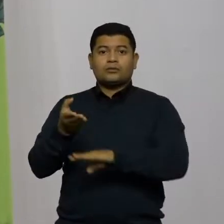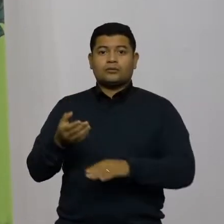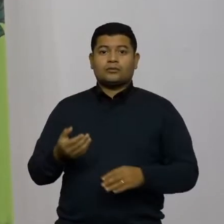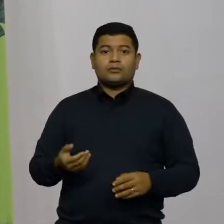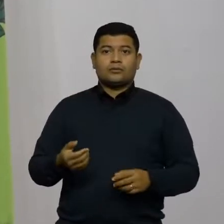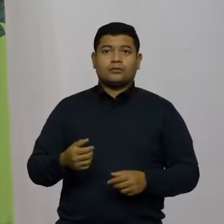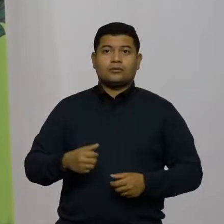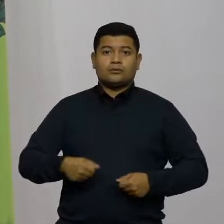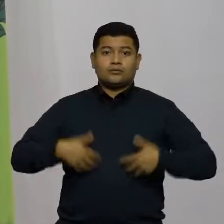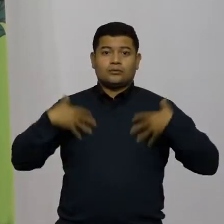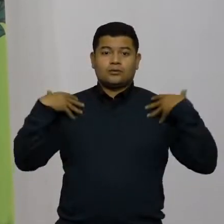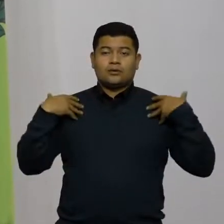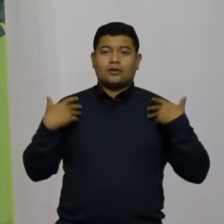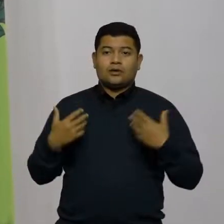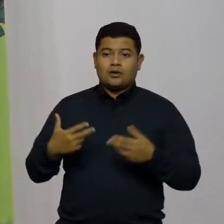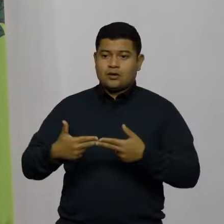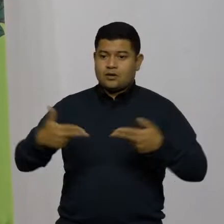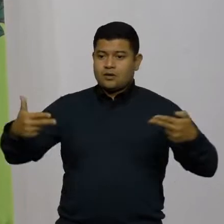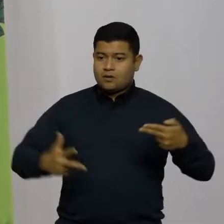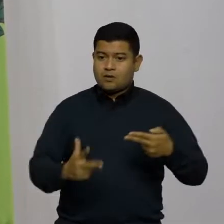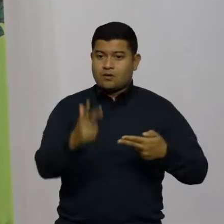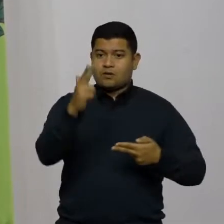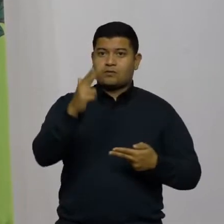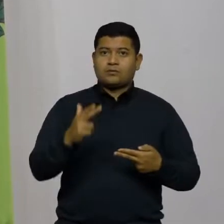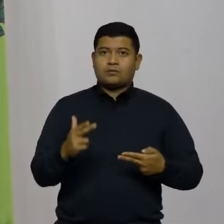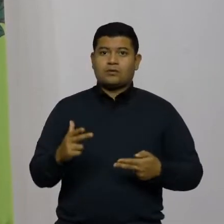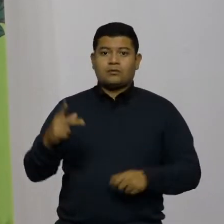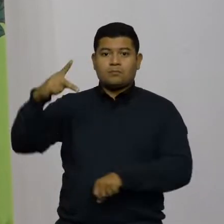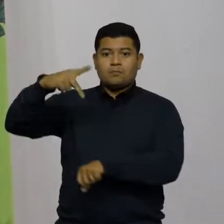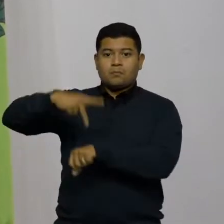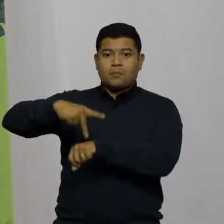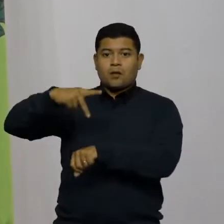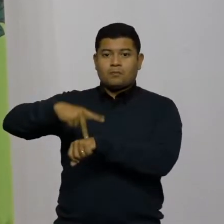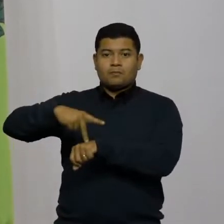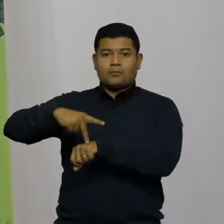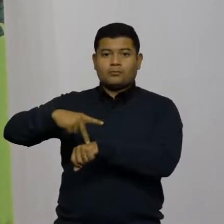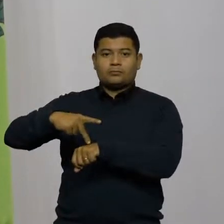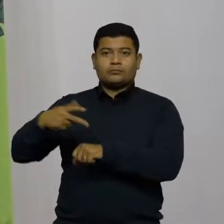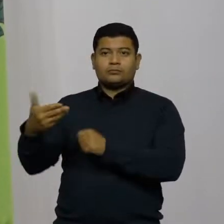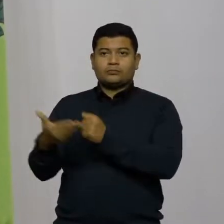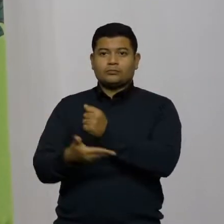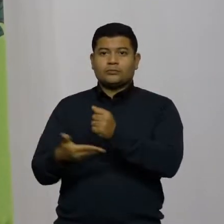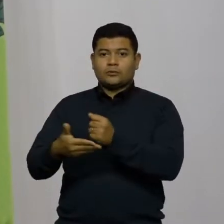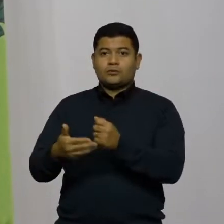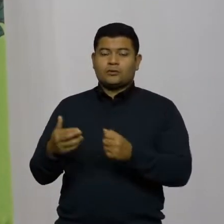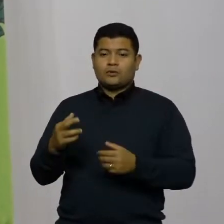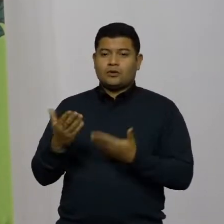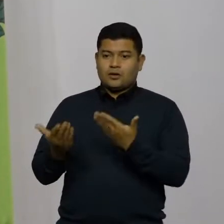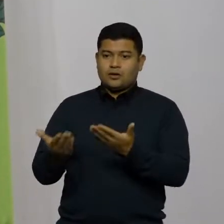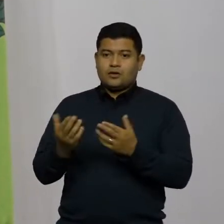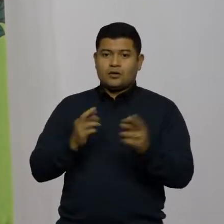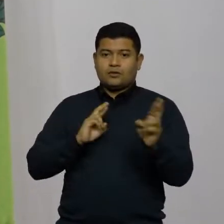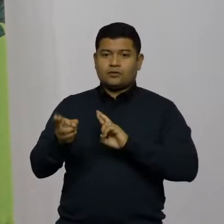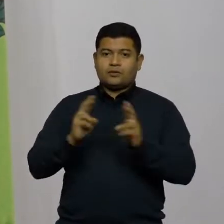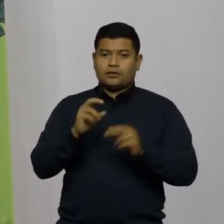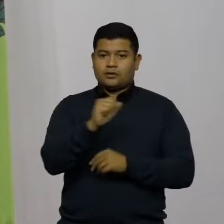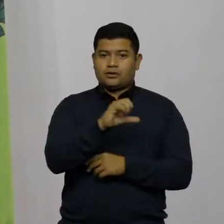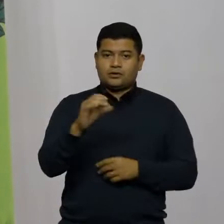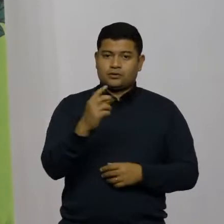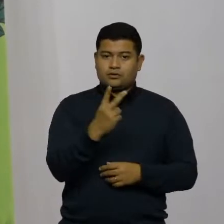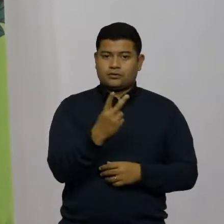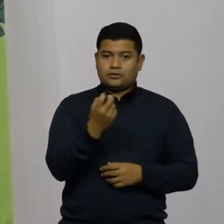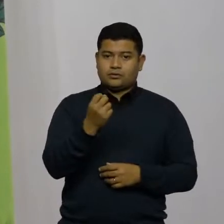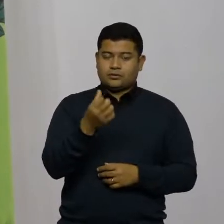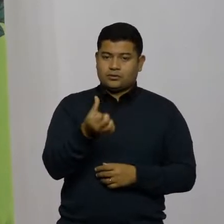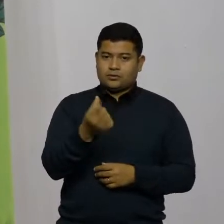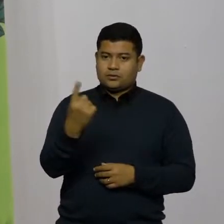para inaugurar uma pedra fundamental da rodovia SC-281, que liga